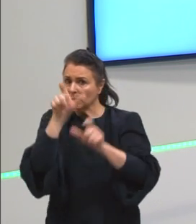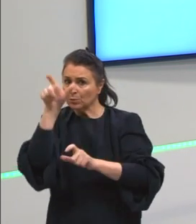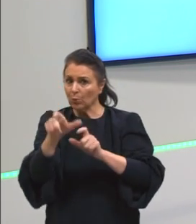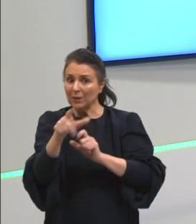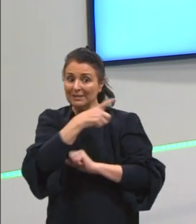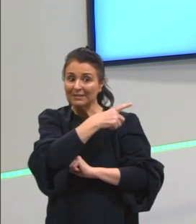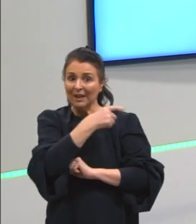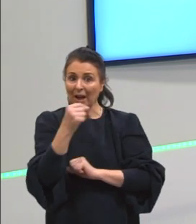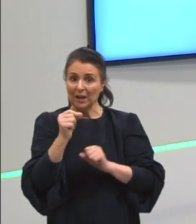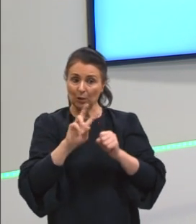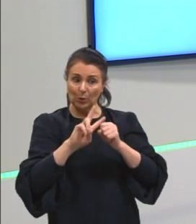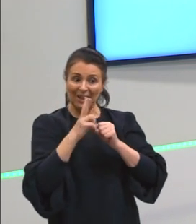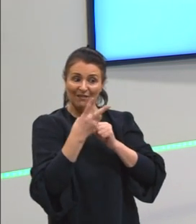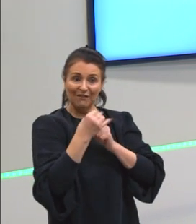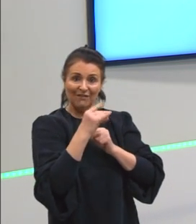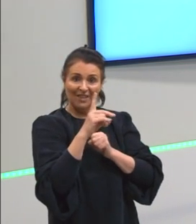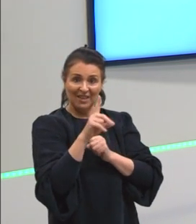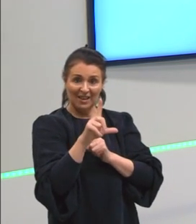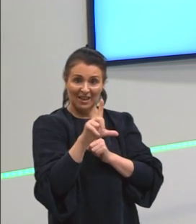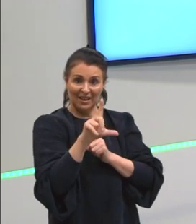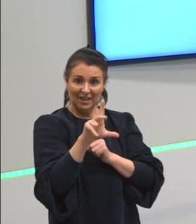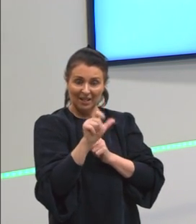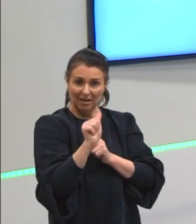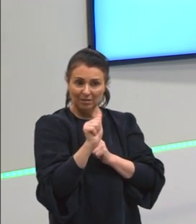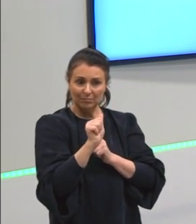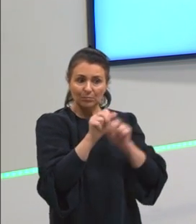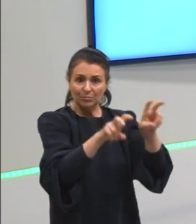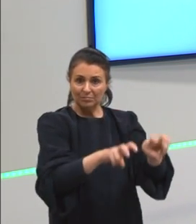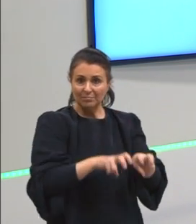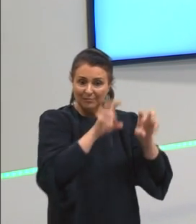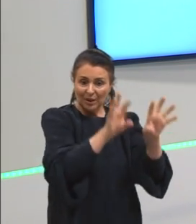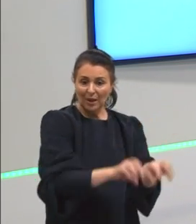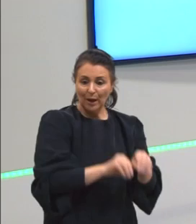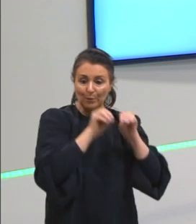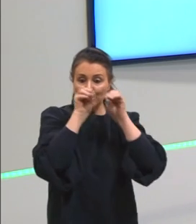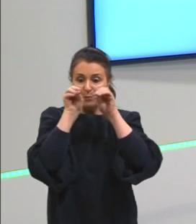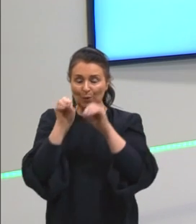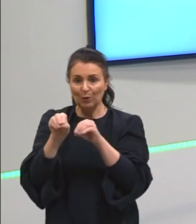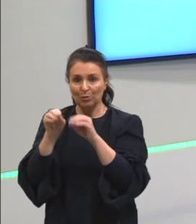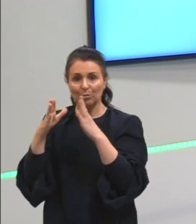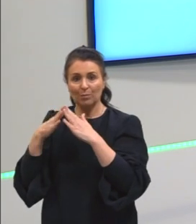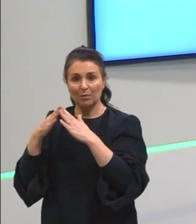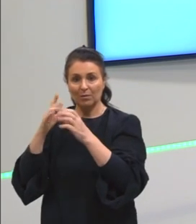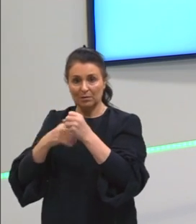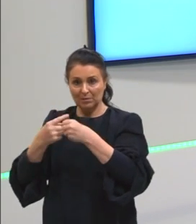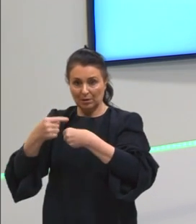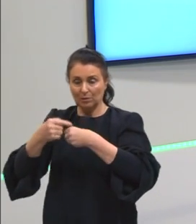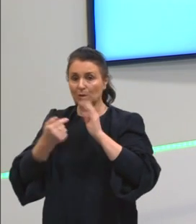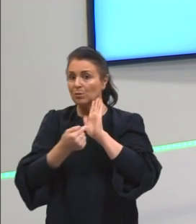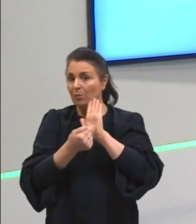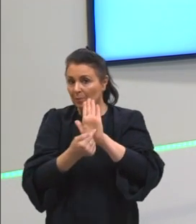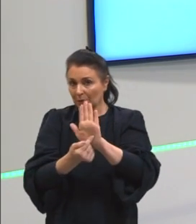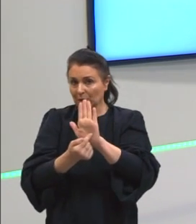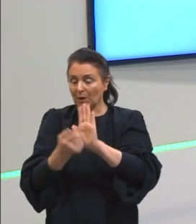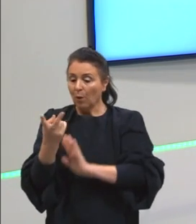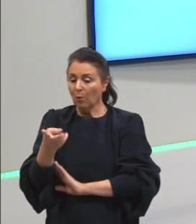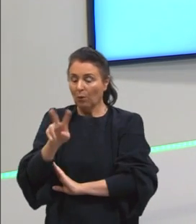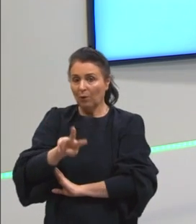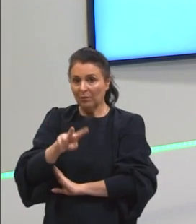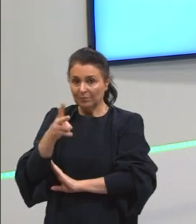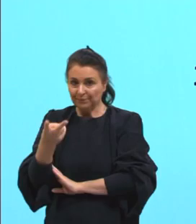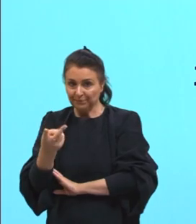vilas e foram, né, saíram do campo e foram para a cidade, tá, gurizada? Então, mostra exatamente isso.